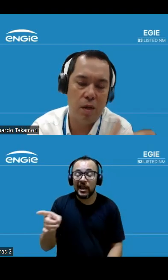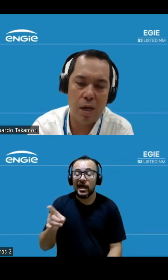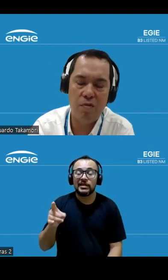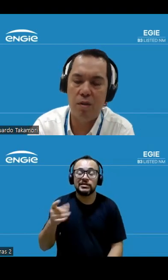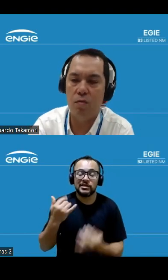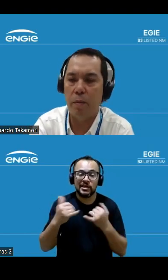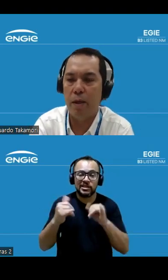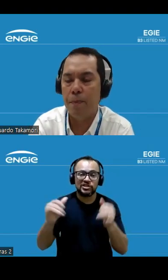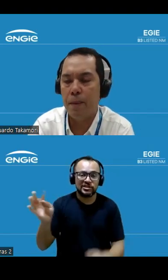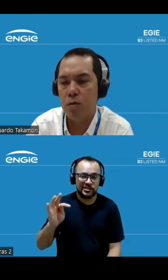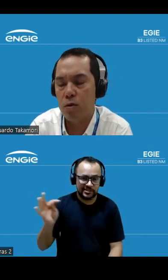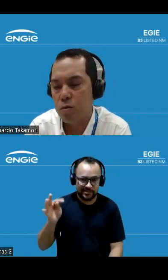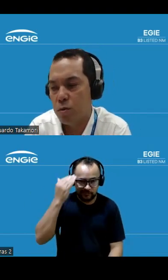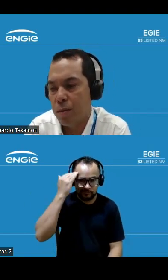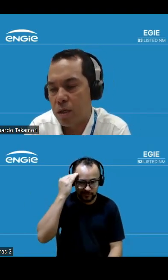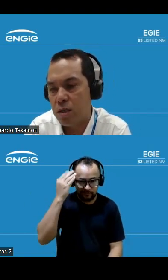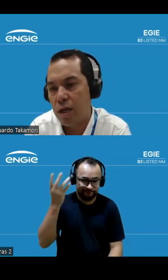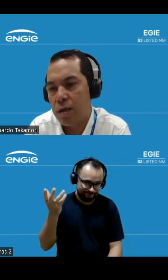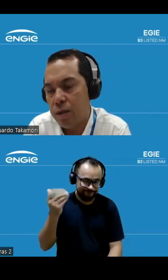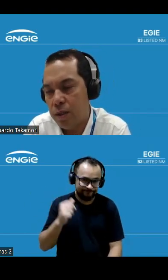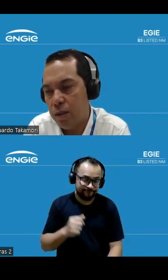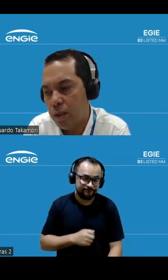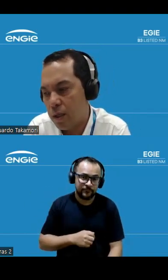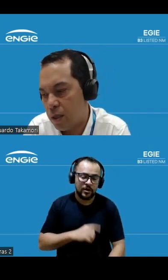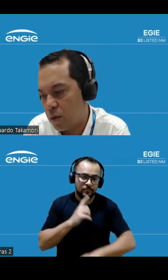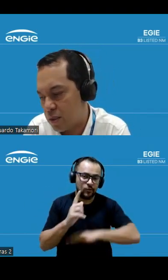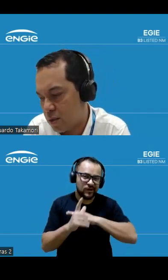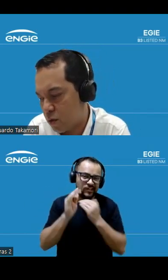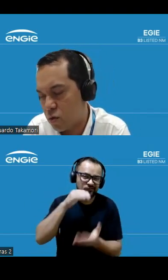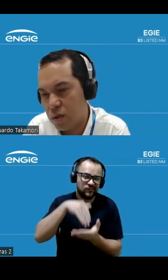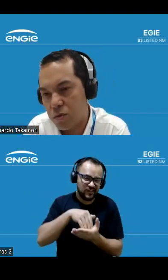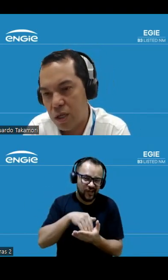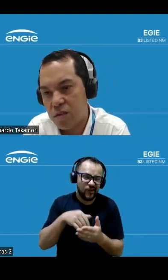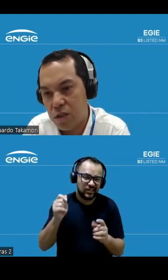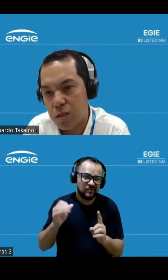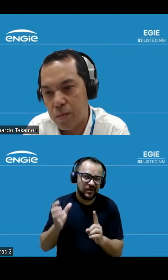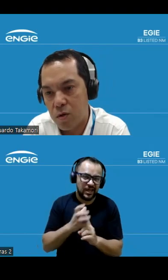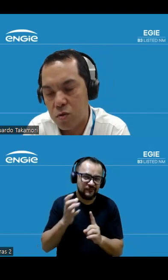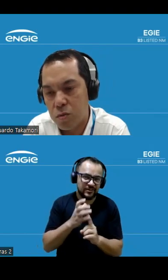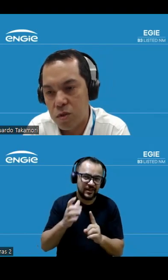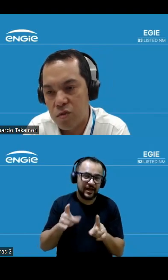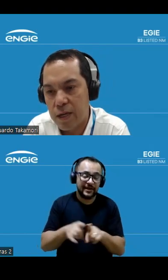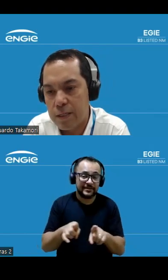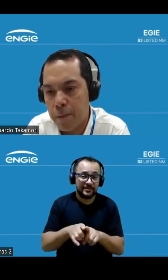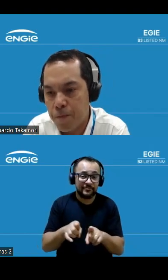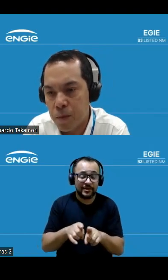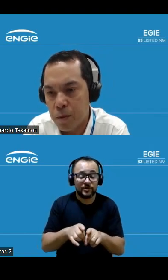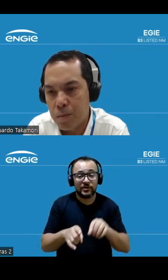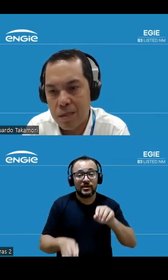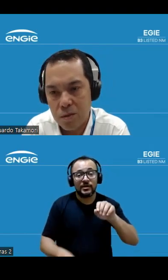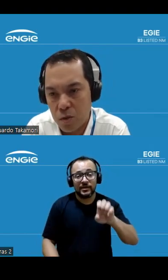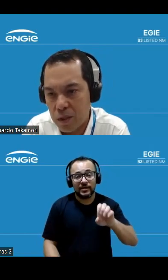acaba afetando também o nosso market share e o nosso total de energia vendida para consumidores finais